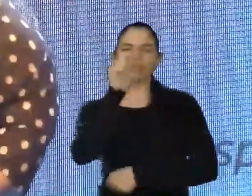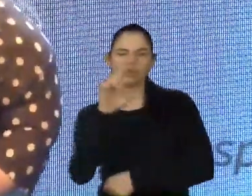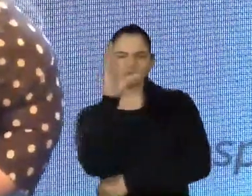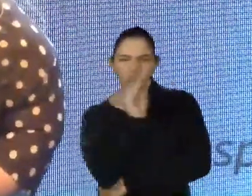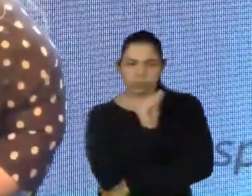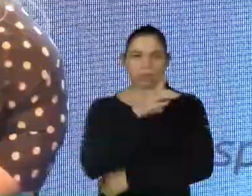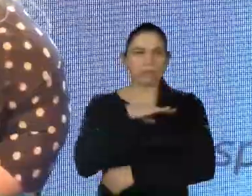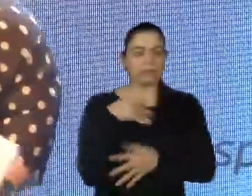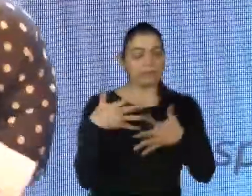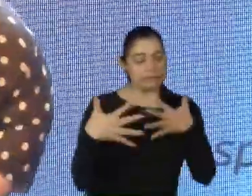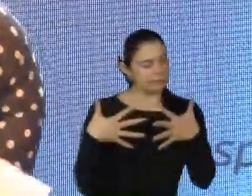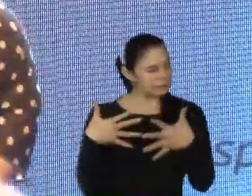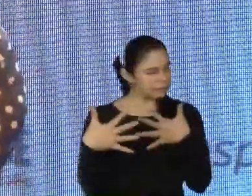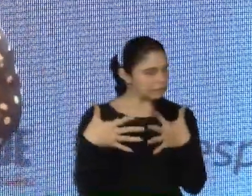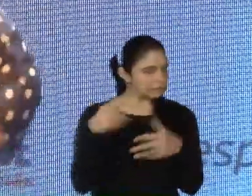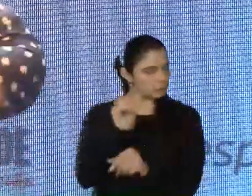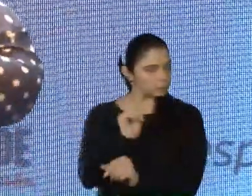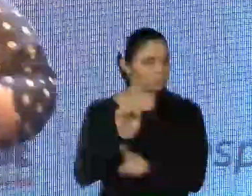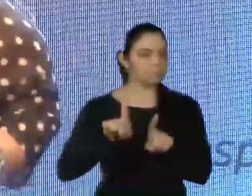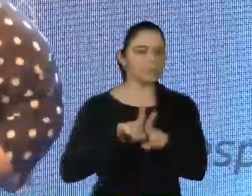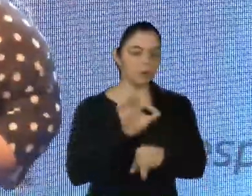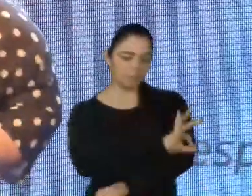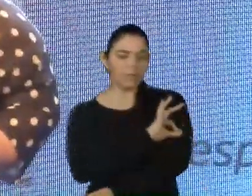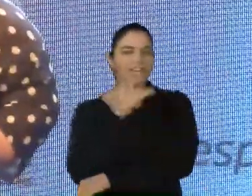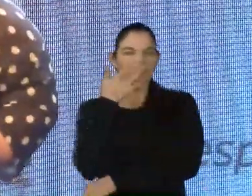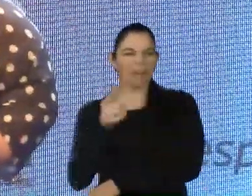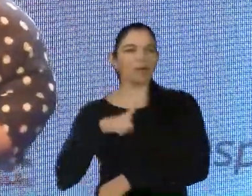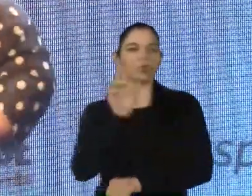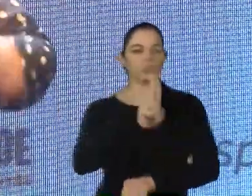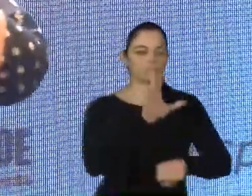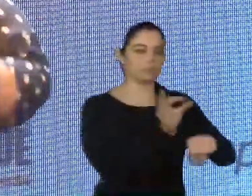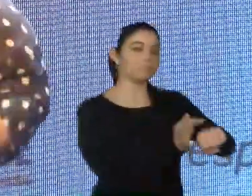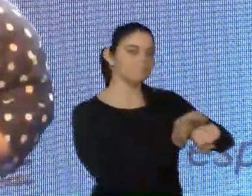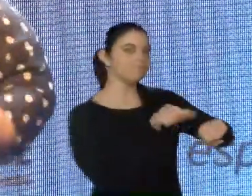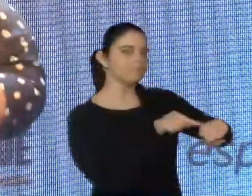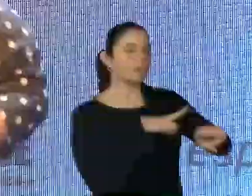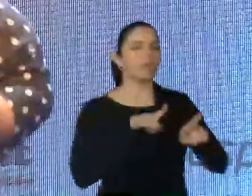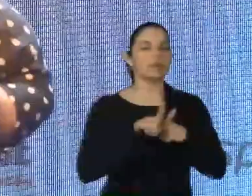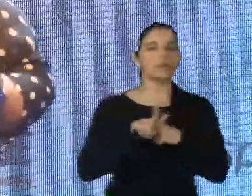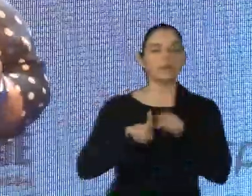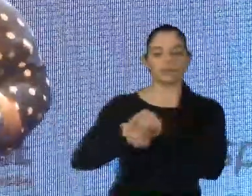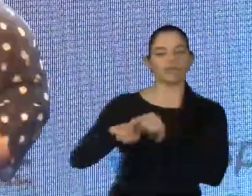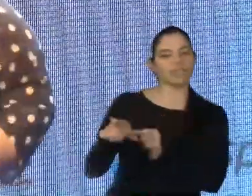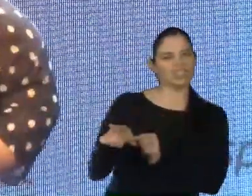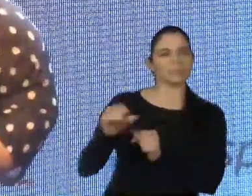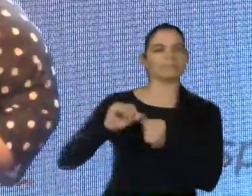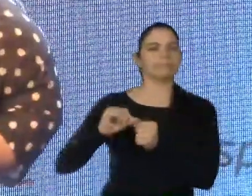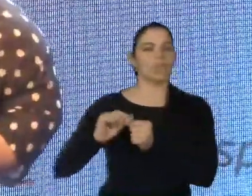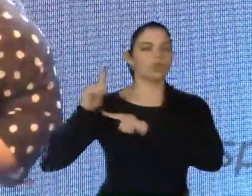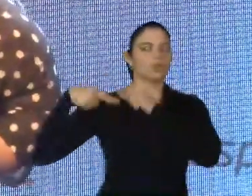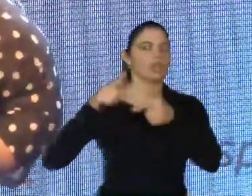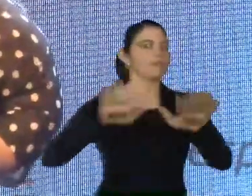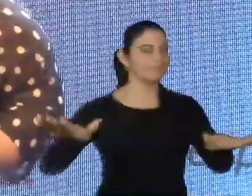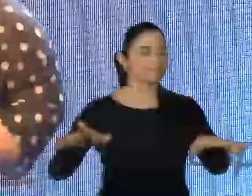transparente. Estou com um relógio à esquerda da minha mão, umas fichinhas do